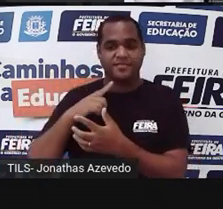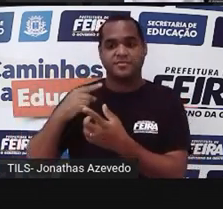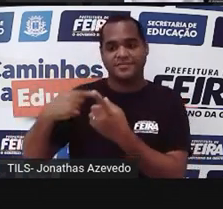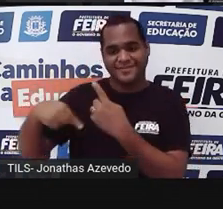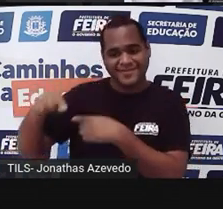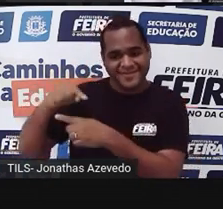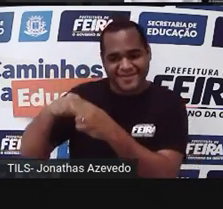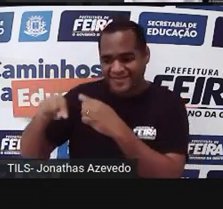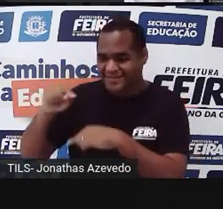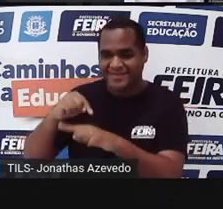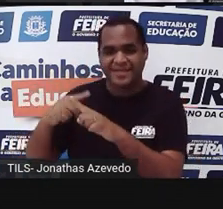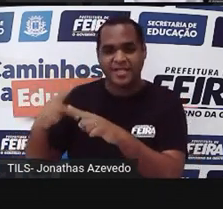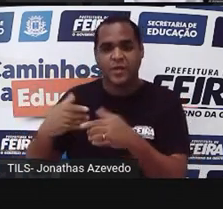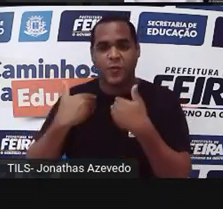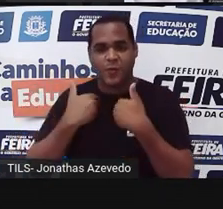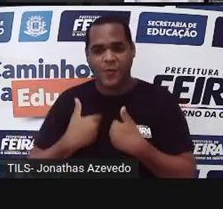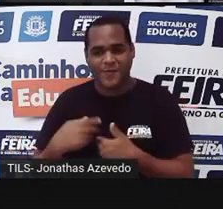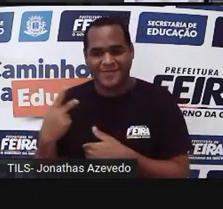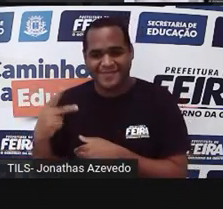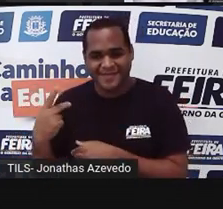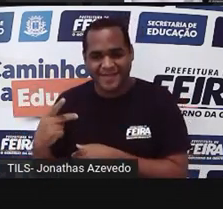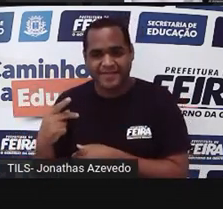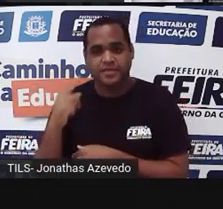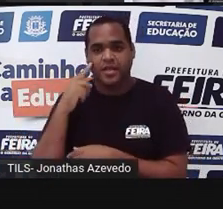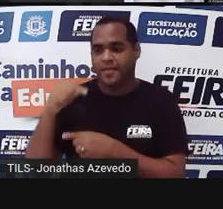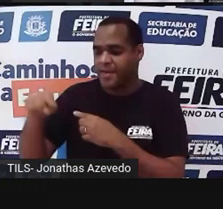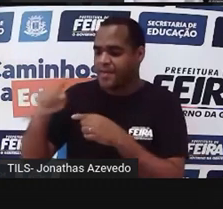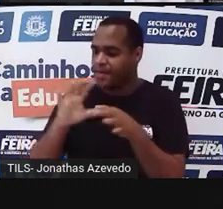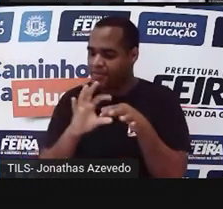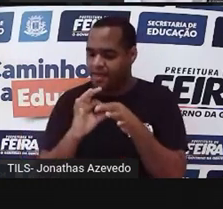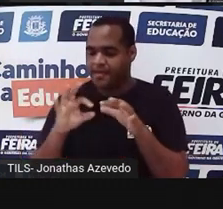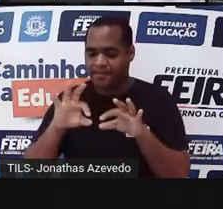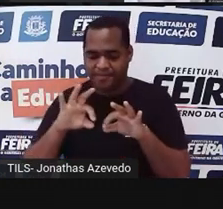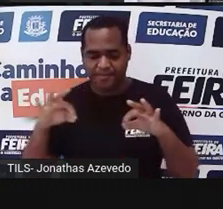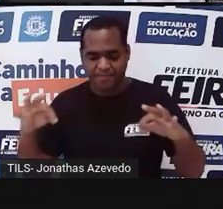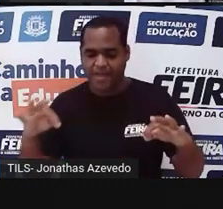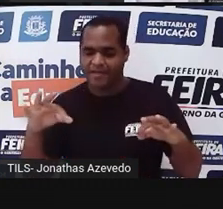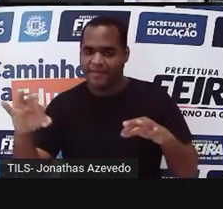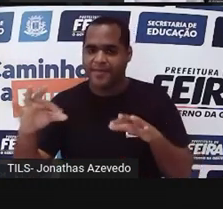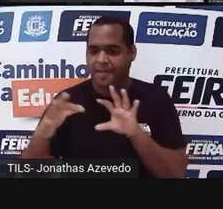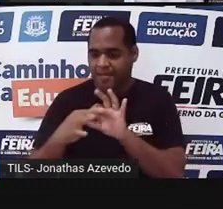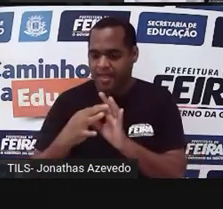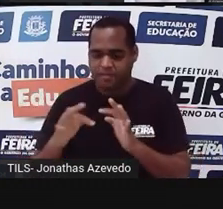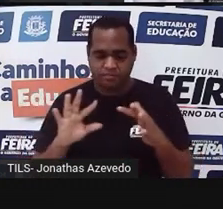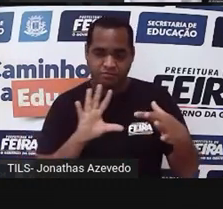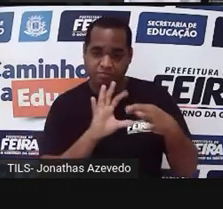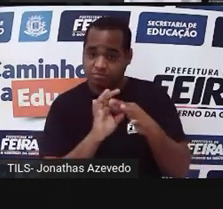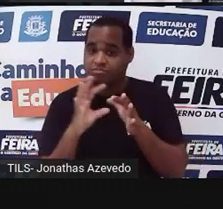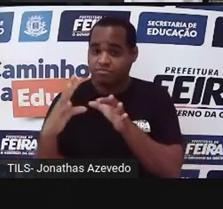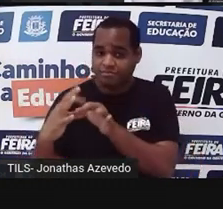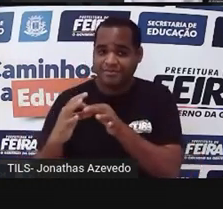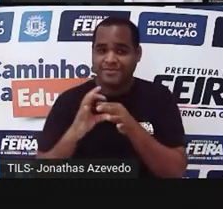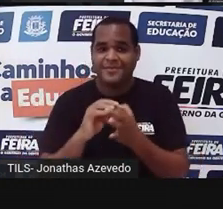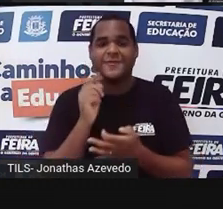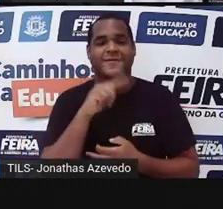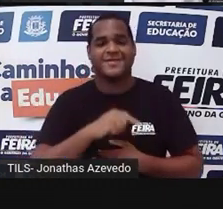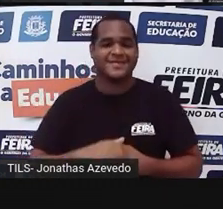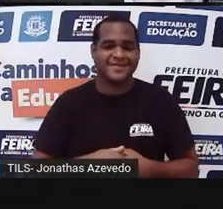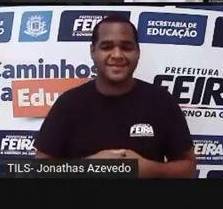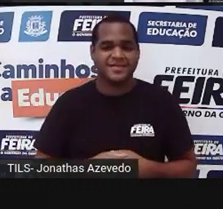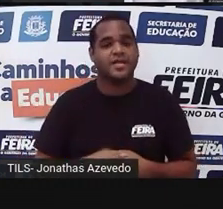vascular. Então, isso quer dizer que elas têm vasos condutores, diferente das briófitas. As briófitas não tinham. Quando a gente chega aqui nas